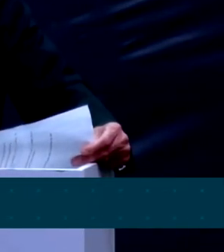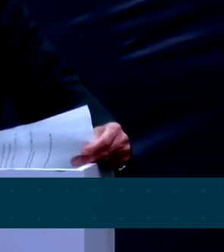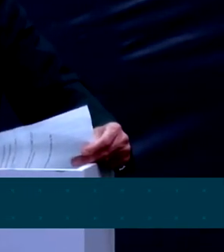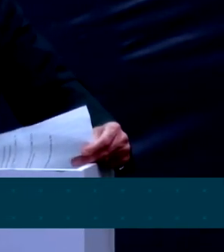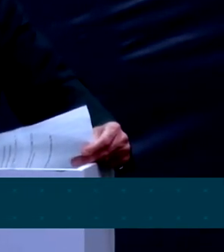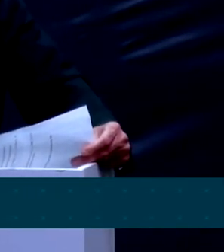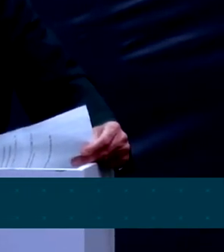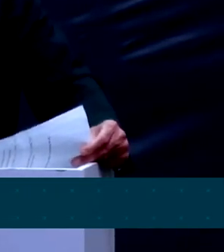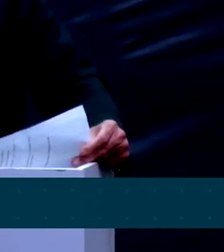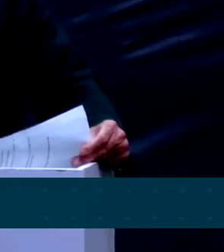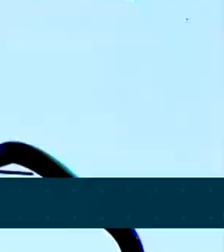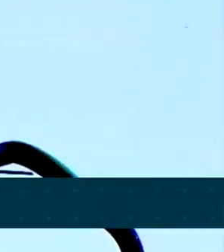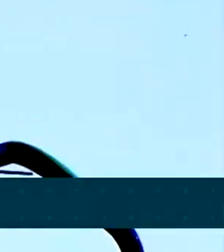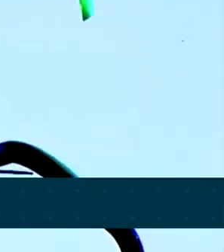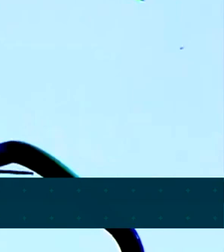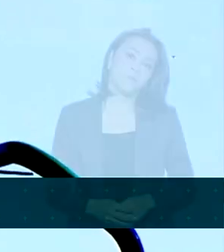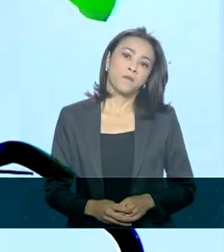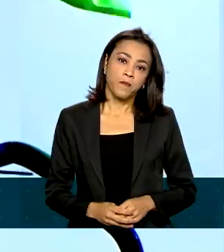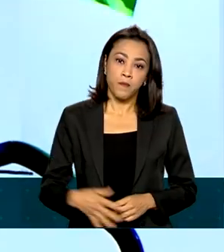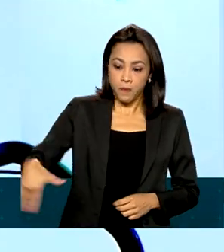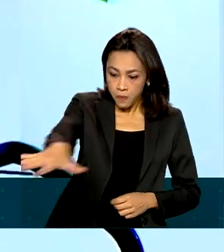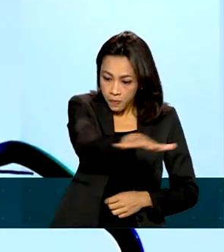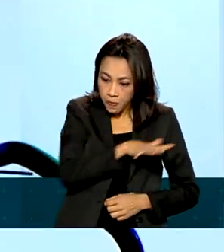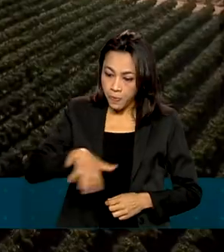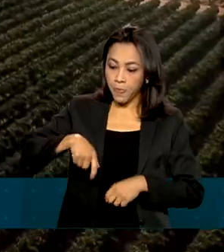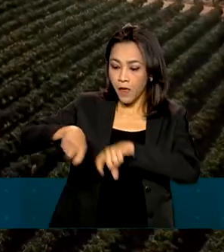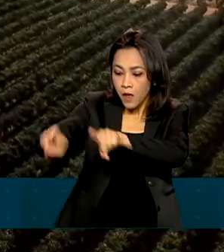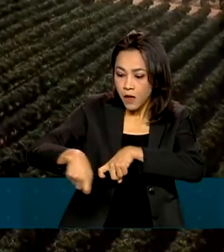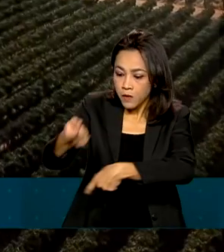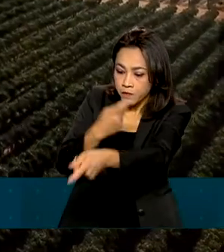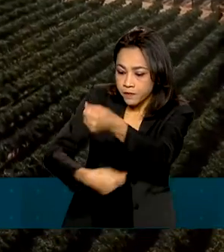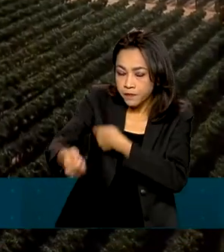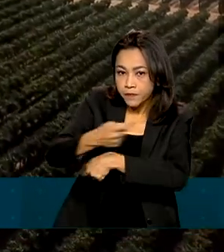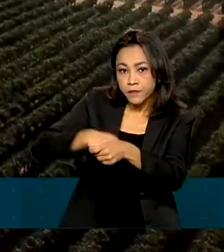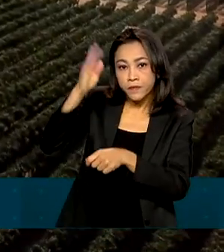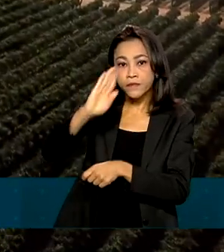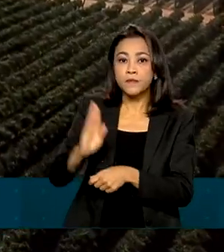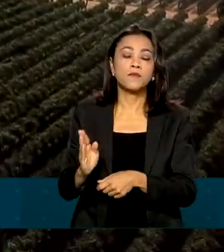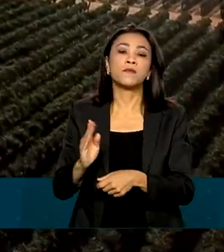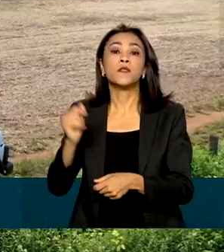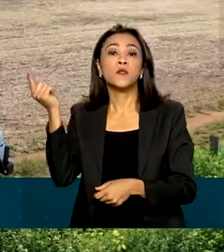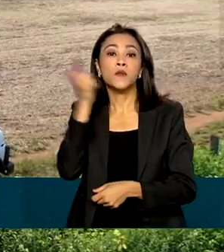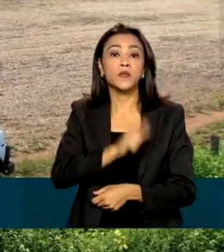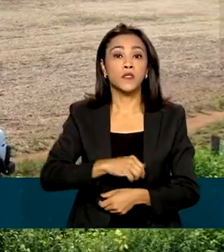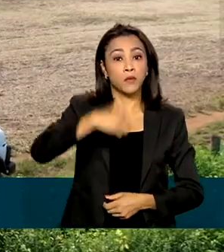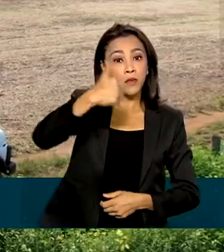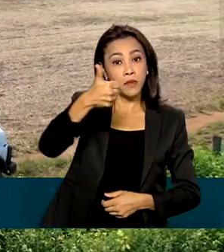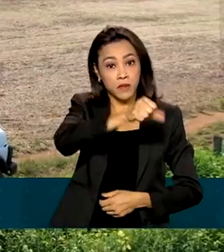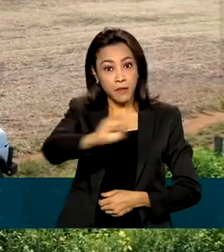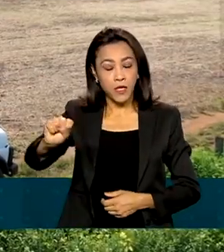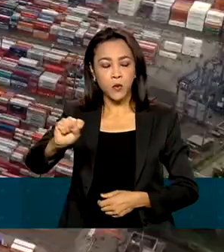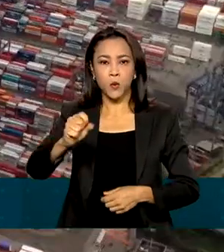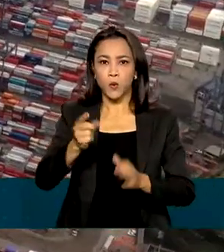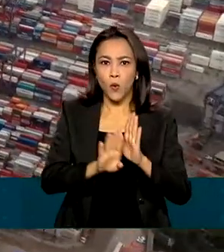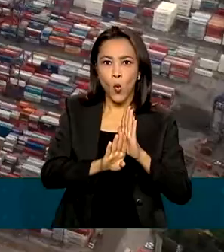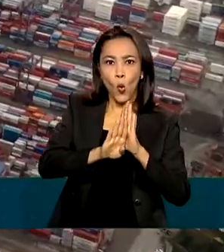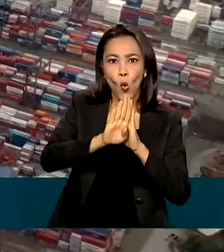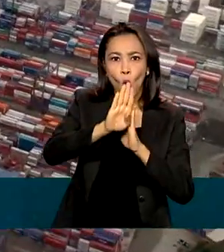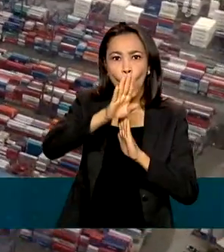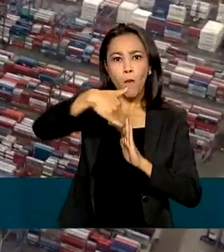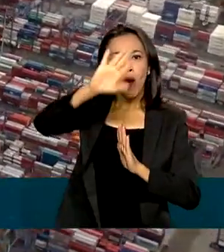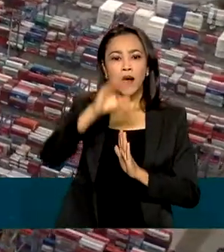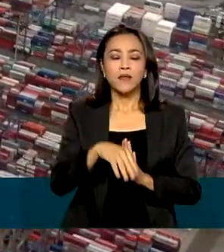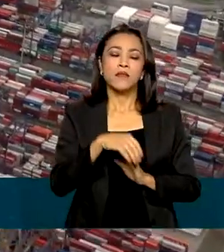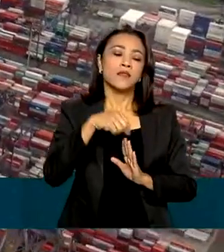redor do mundo depende de vocês. O agronegócio brasileiro fechou o primeiro semestre com superávit de mais de 71